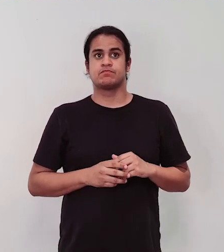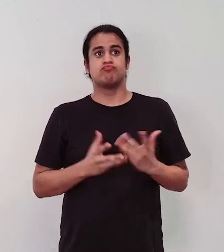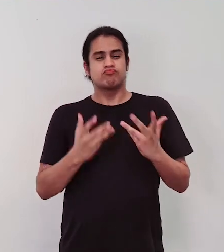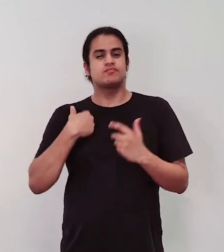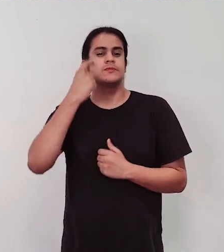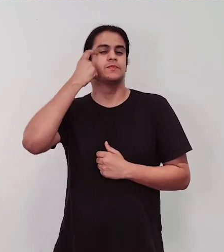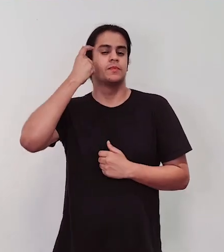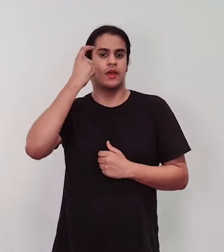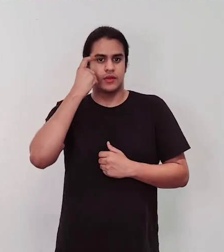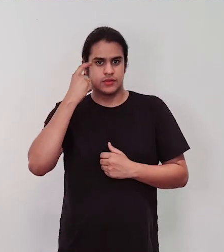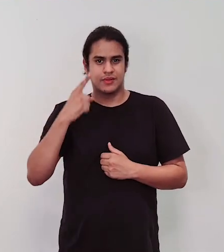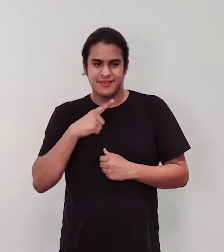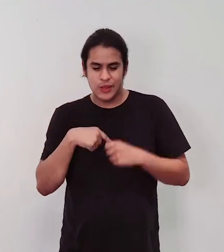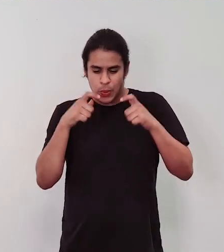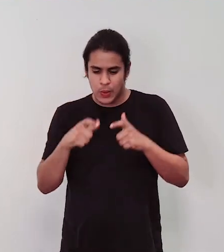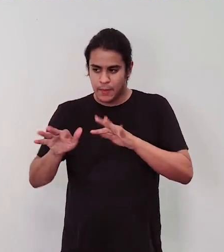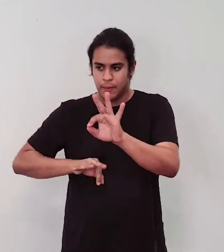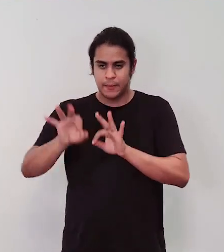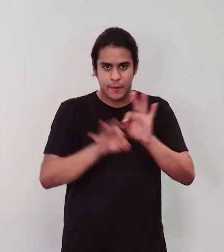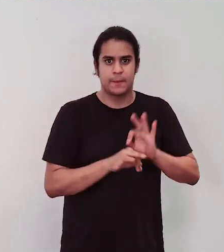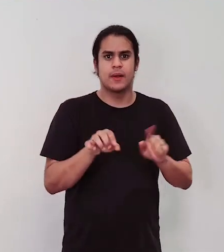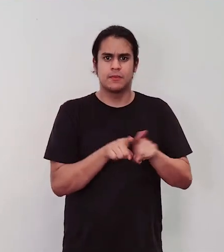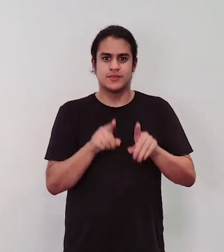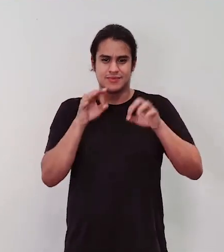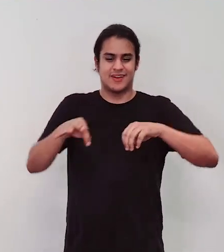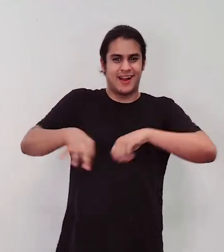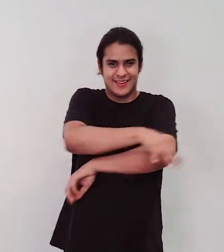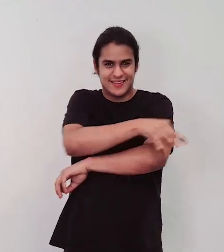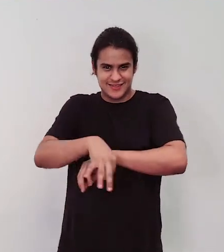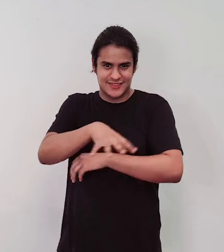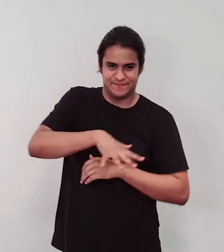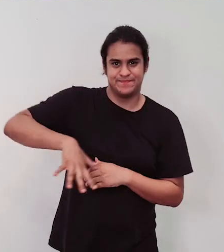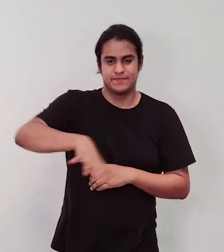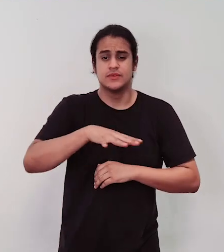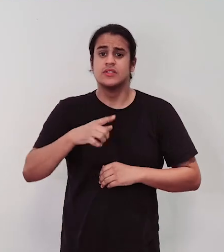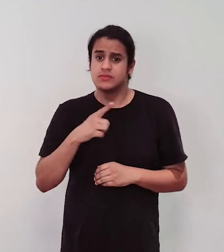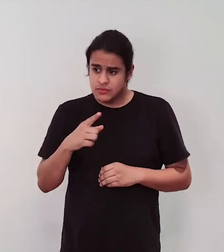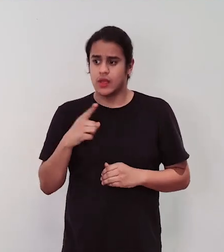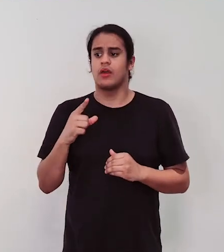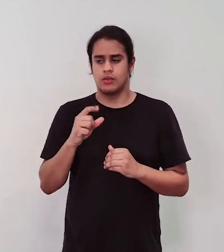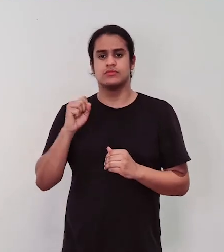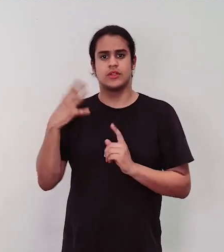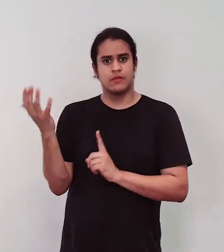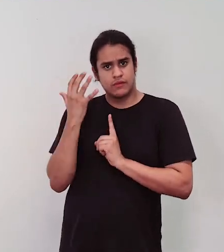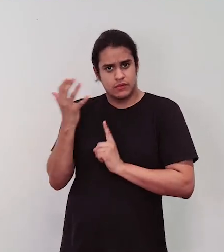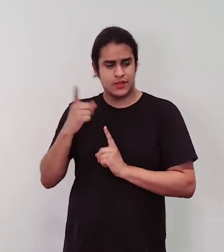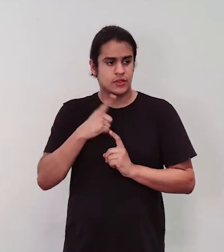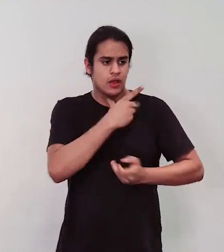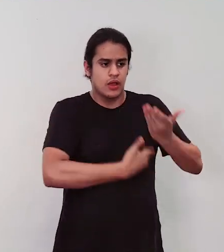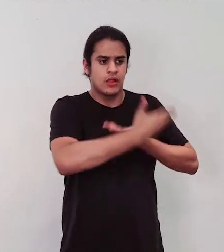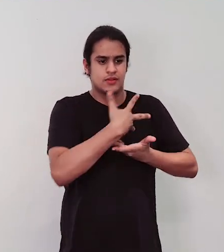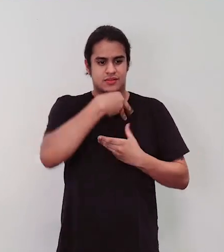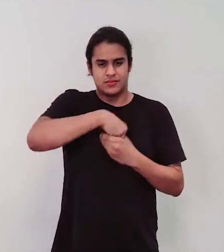essa organização espacial, como a arquitetura dos lugares, ela interfere e molda nossas relações dentro desses espaços